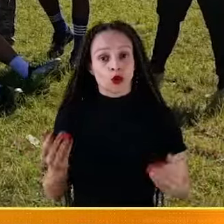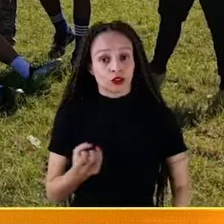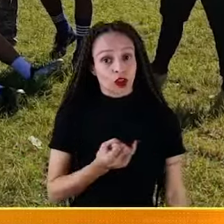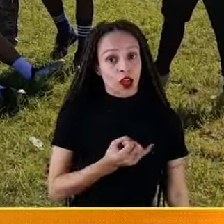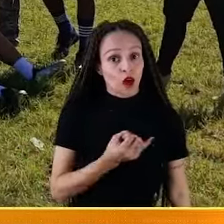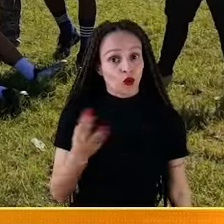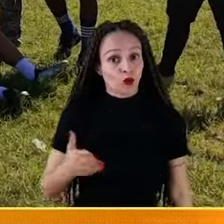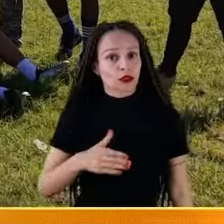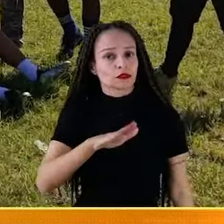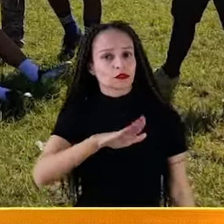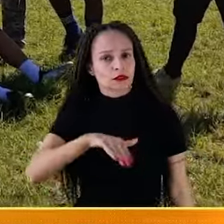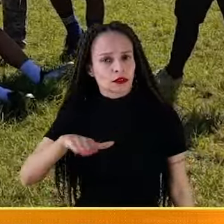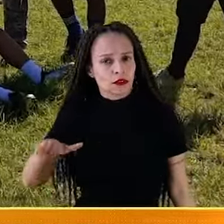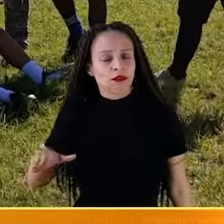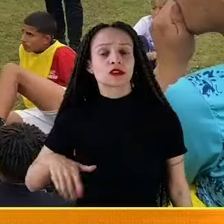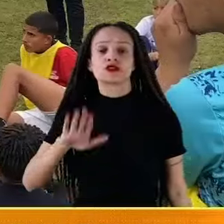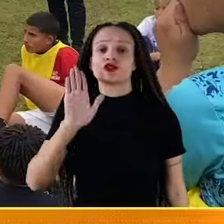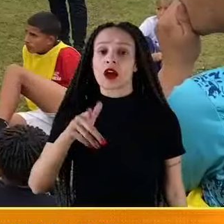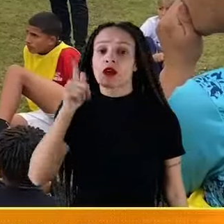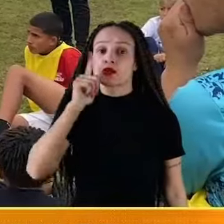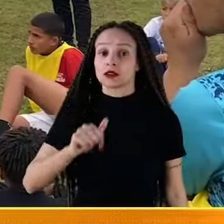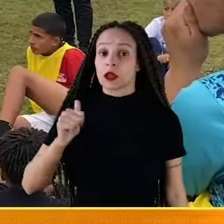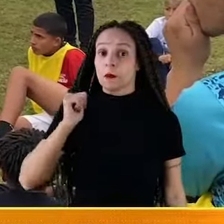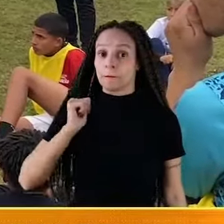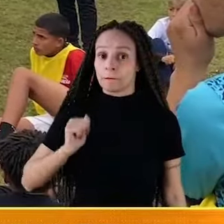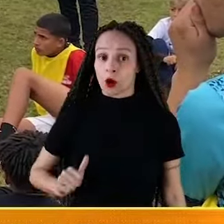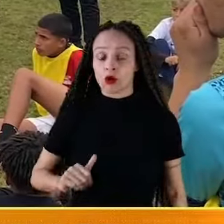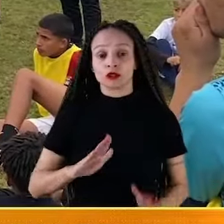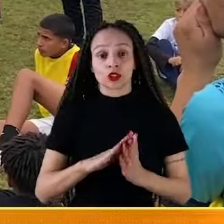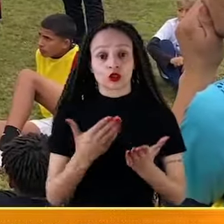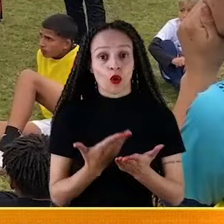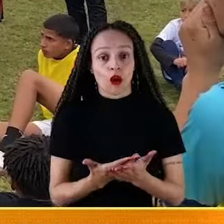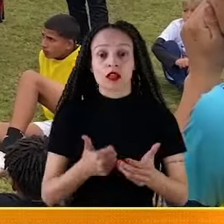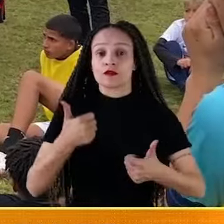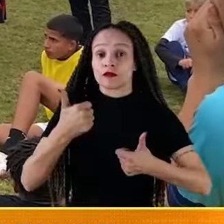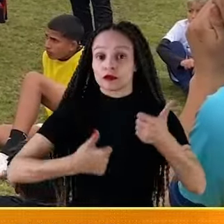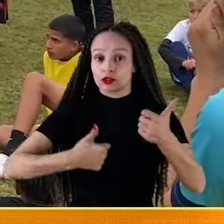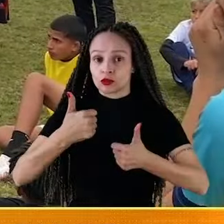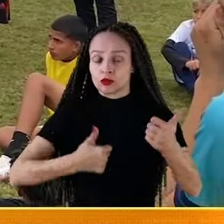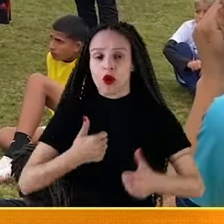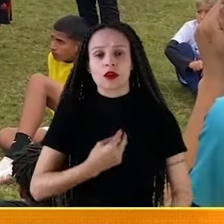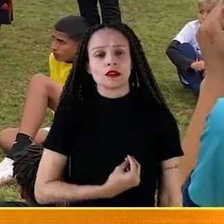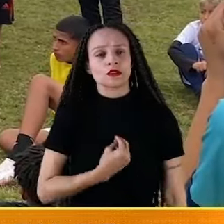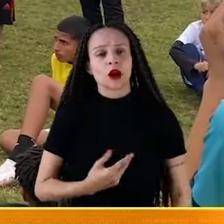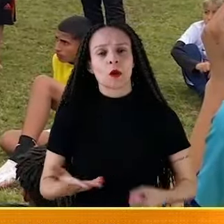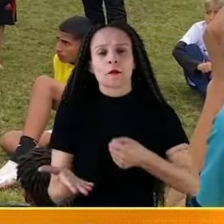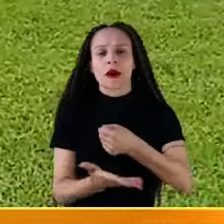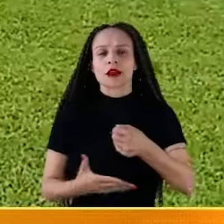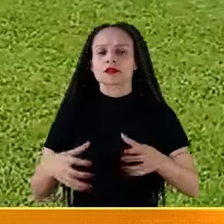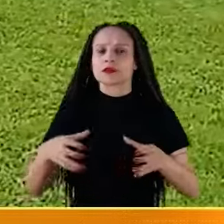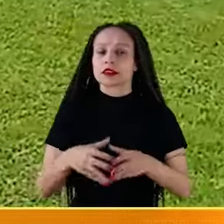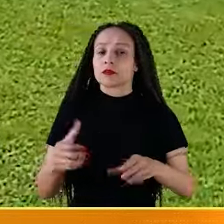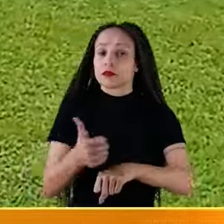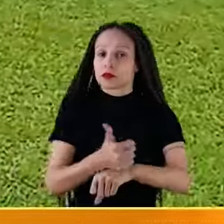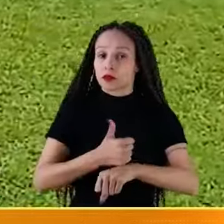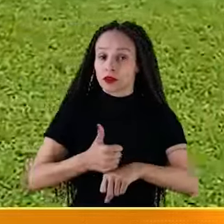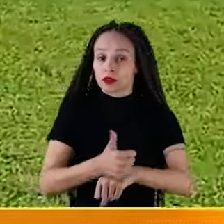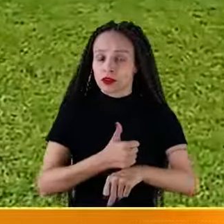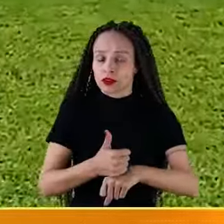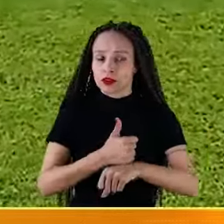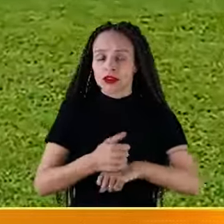algumas dessas crianças conseguiram bolsas de escolinhas de futebol e estão na base de equipes